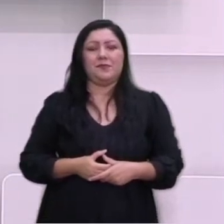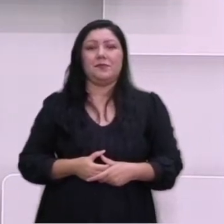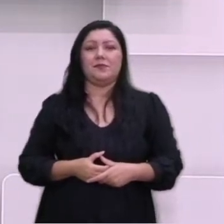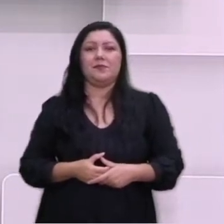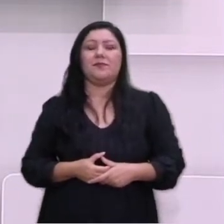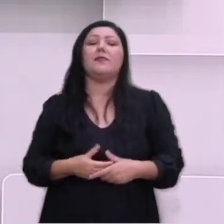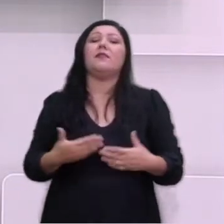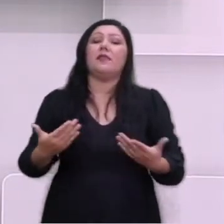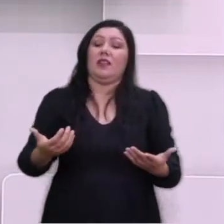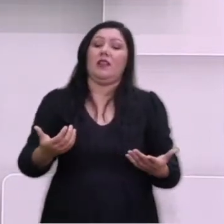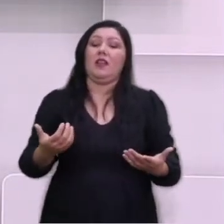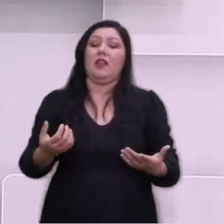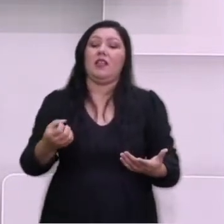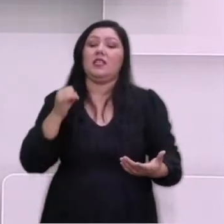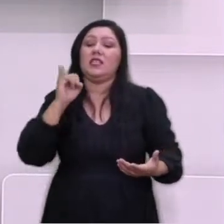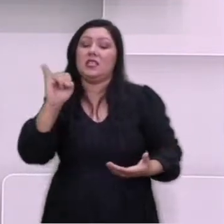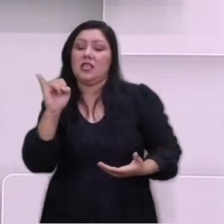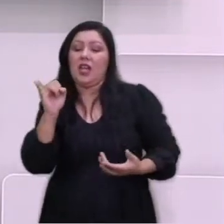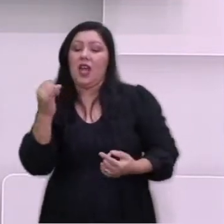nós vamos tomar